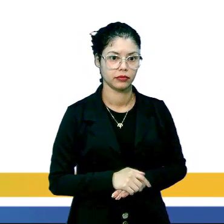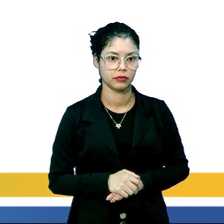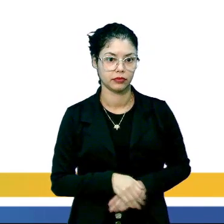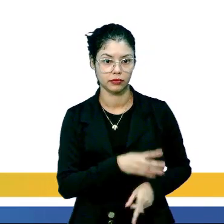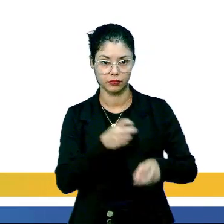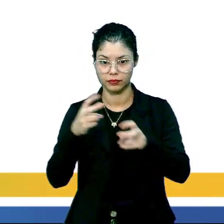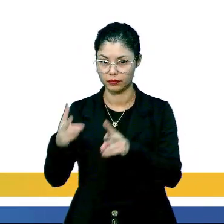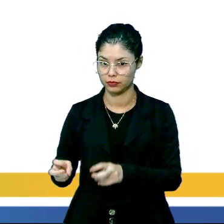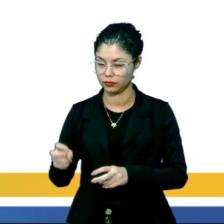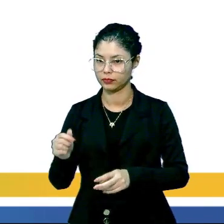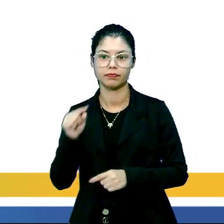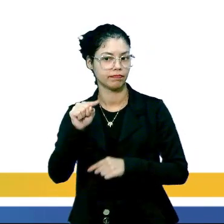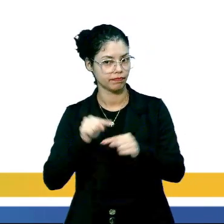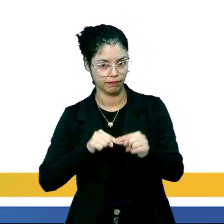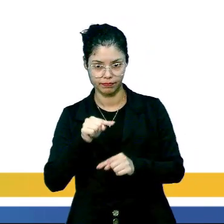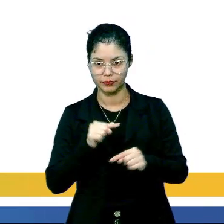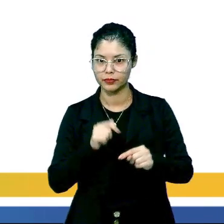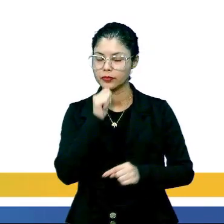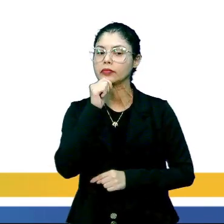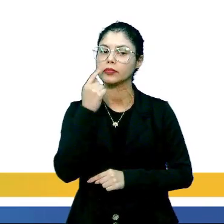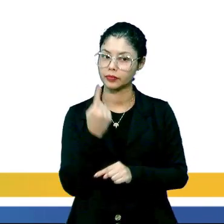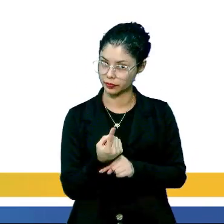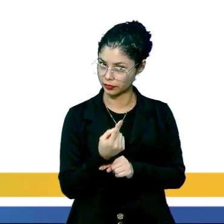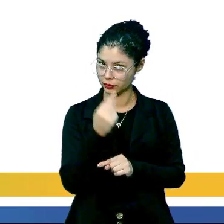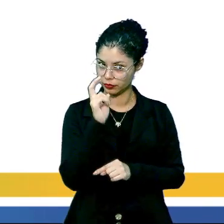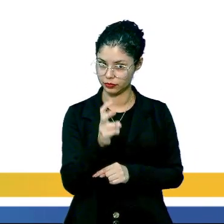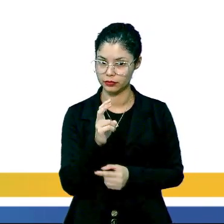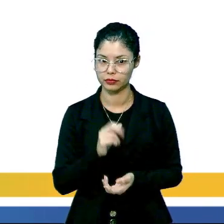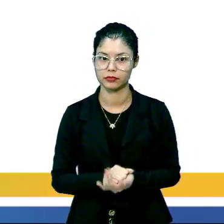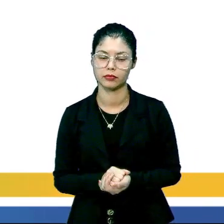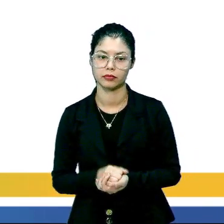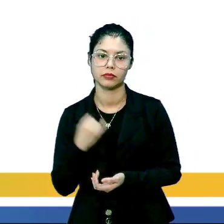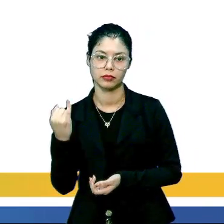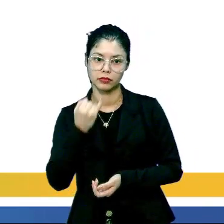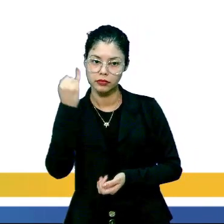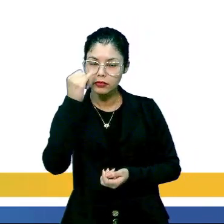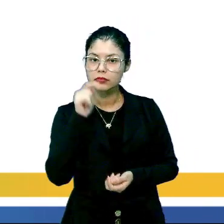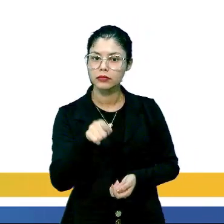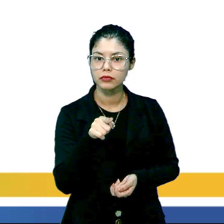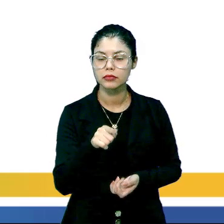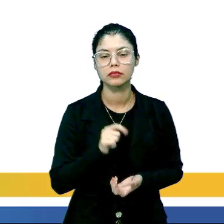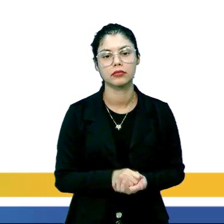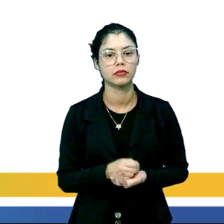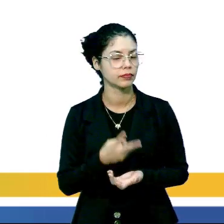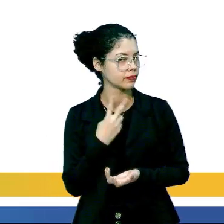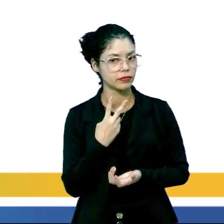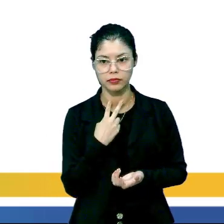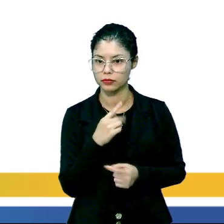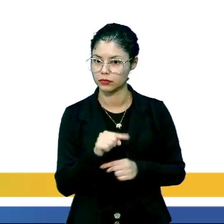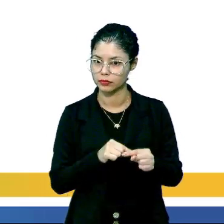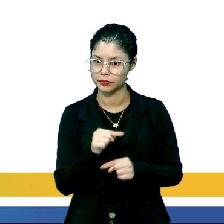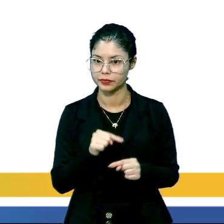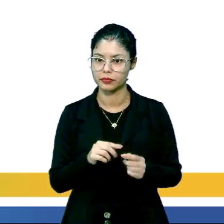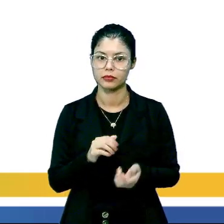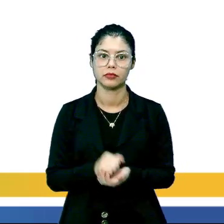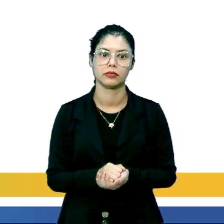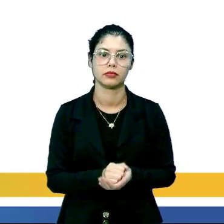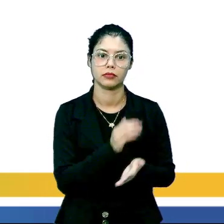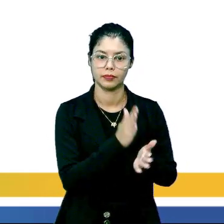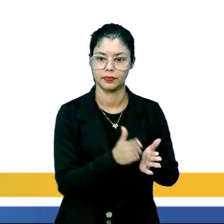Perceba que eu não dividi o número 1 para 5. É muito importante isso, tá, gente? Você não pode dividir. É uma